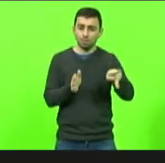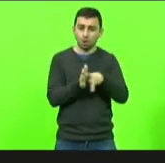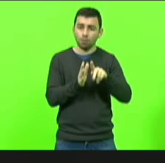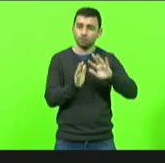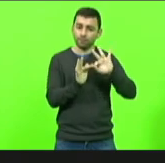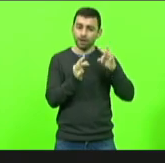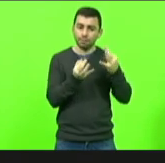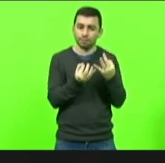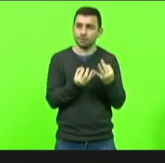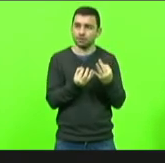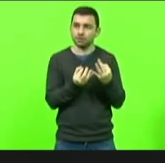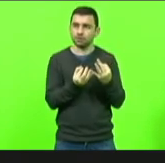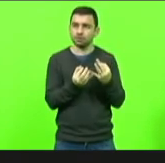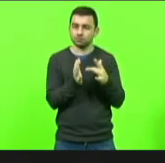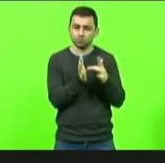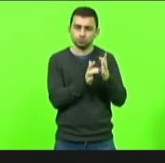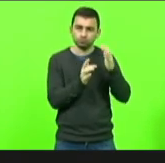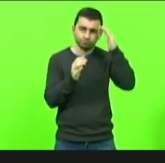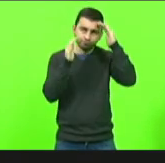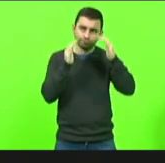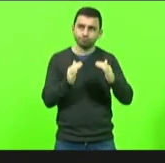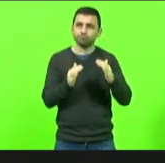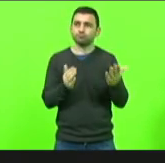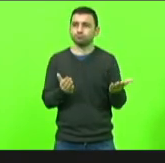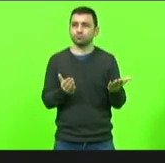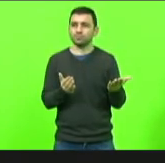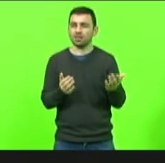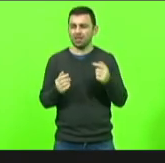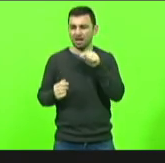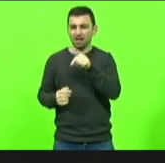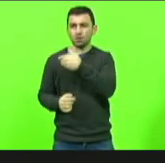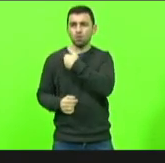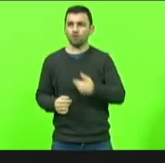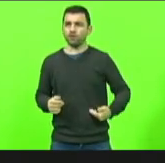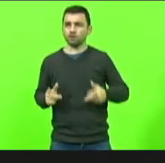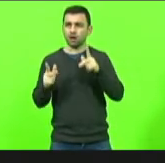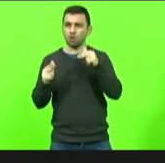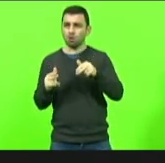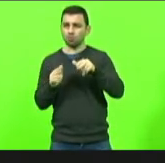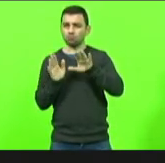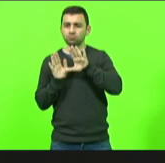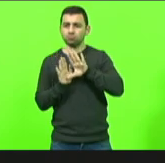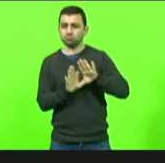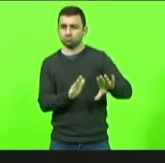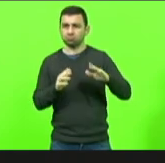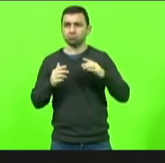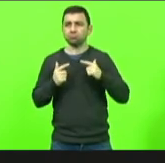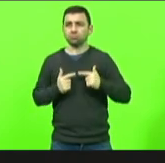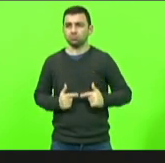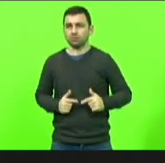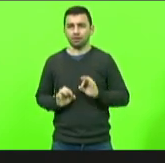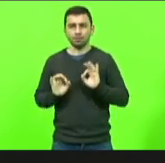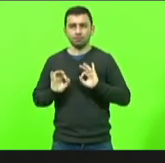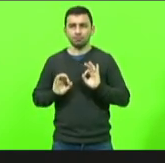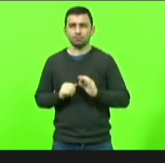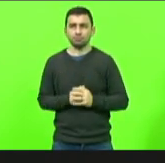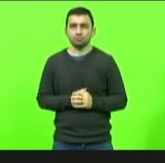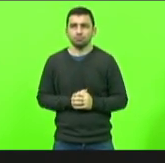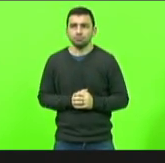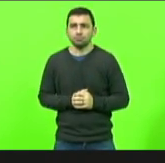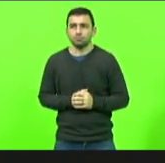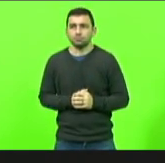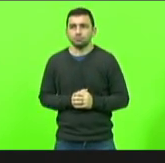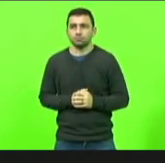ao invés de o estado ser laico nesse momento ele está sendo antireligioso usando de uma autoridade momentânea do professor para